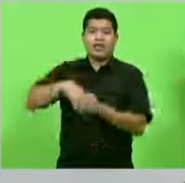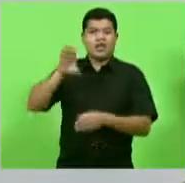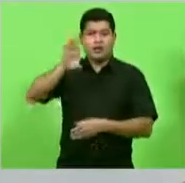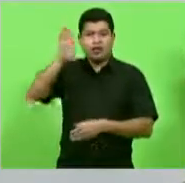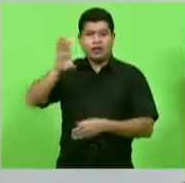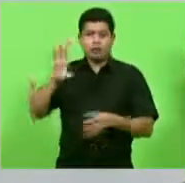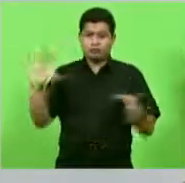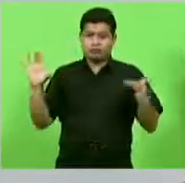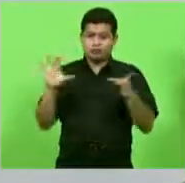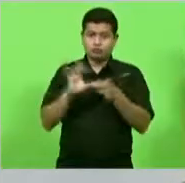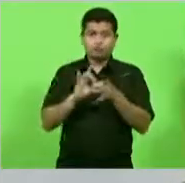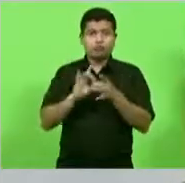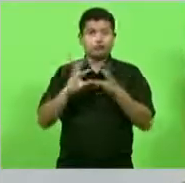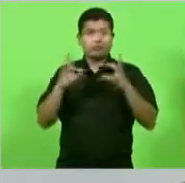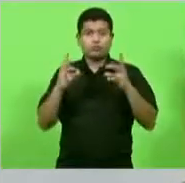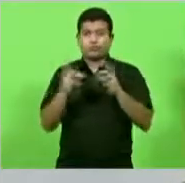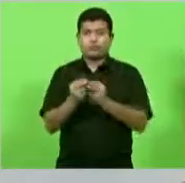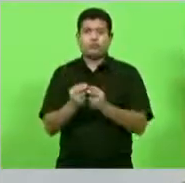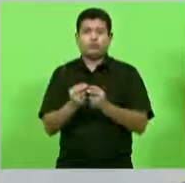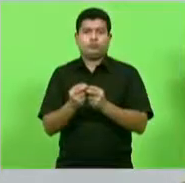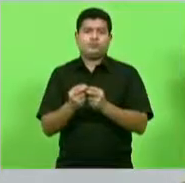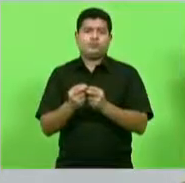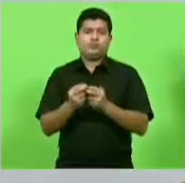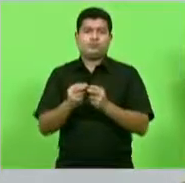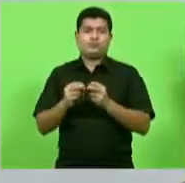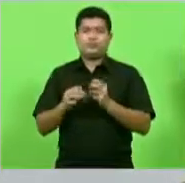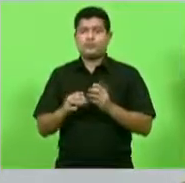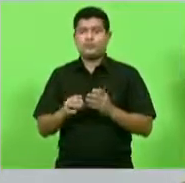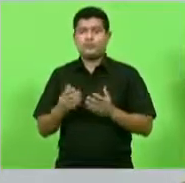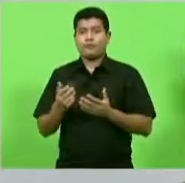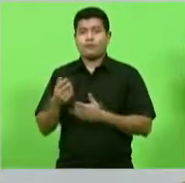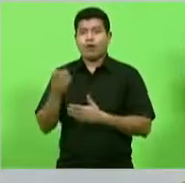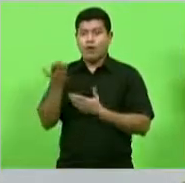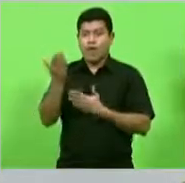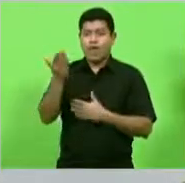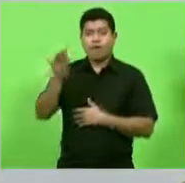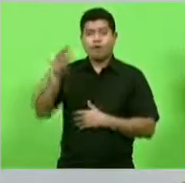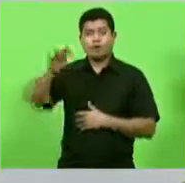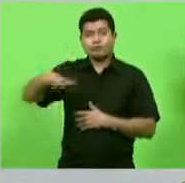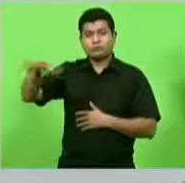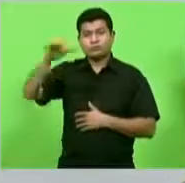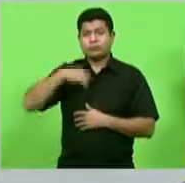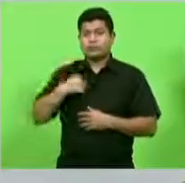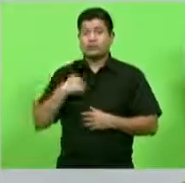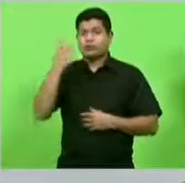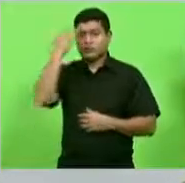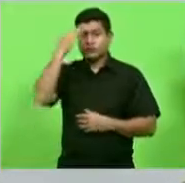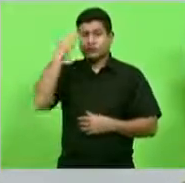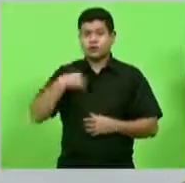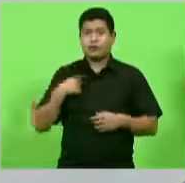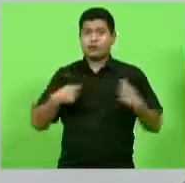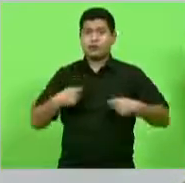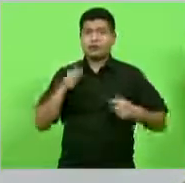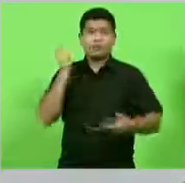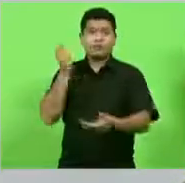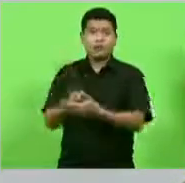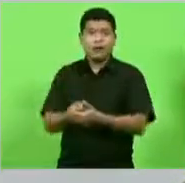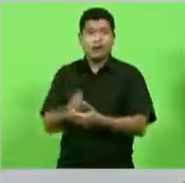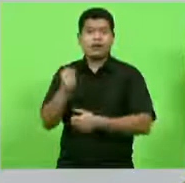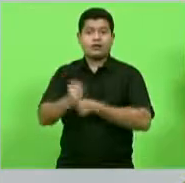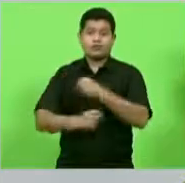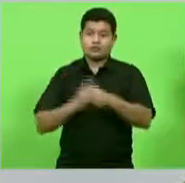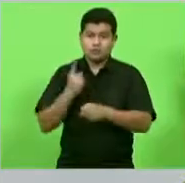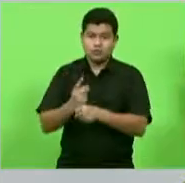Nacional uma grande parte do setor político entende que não que tem um preço a pagar de dois em dois anos que faria